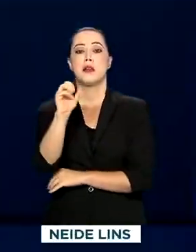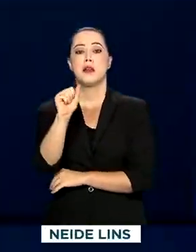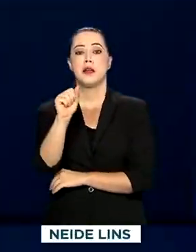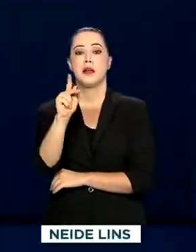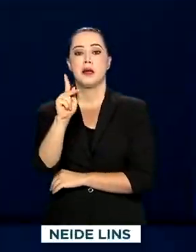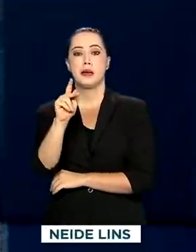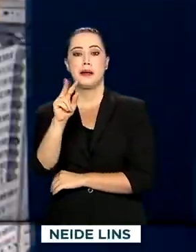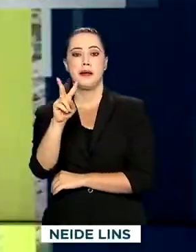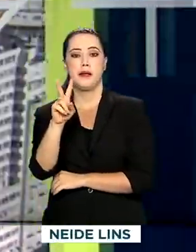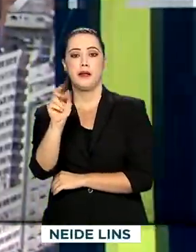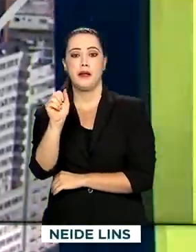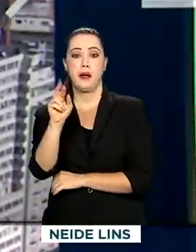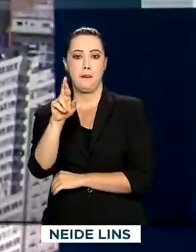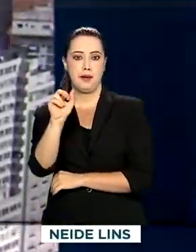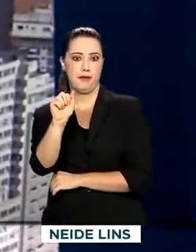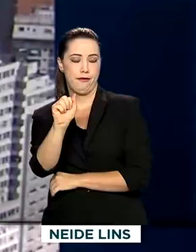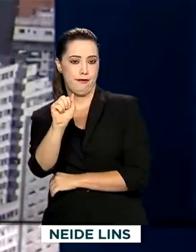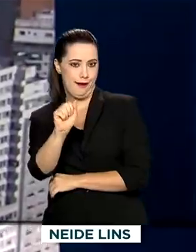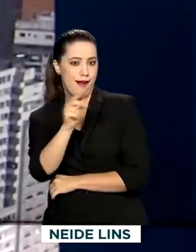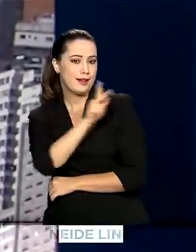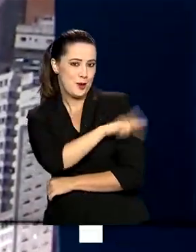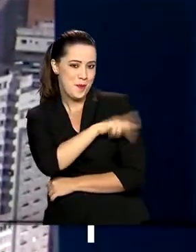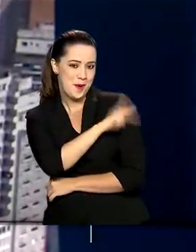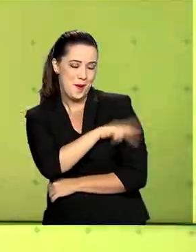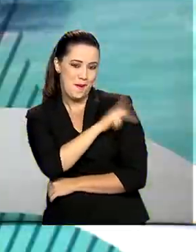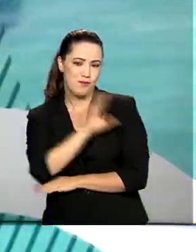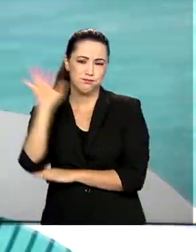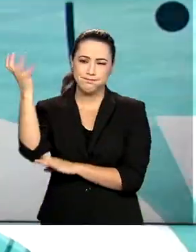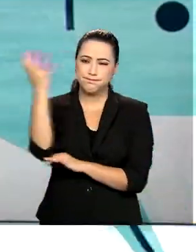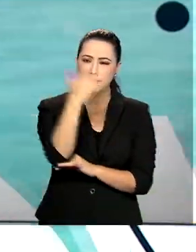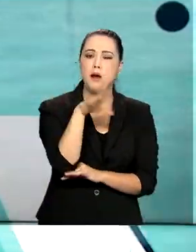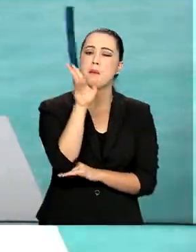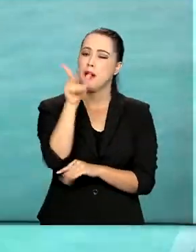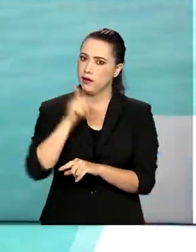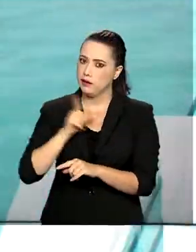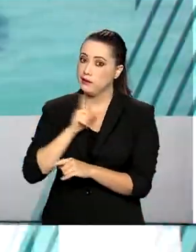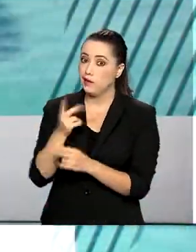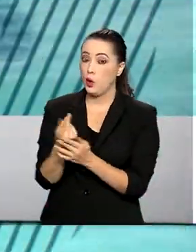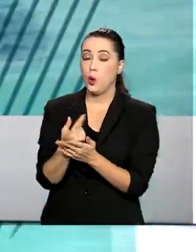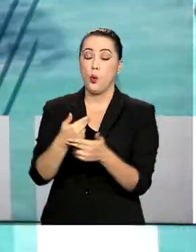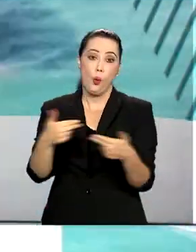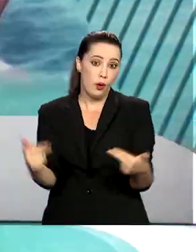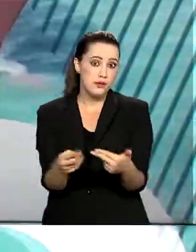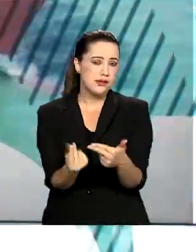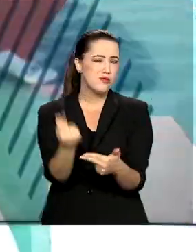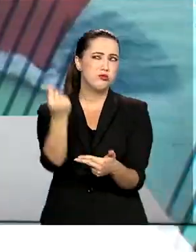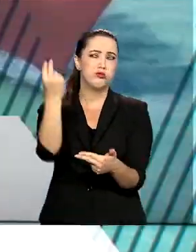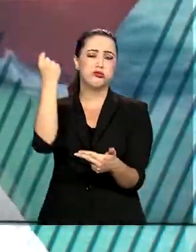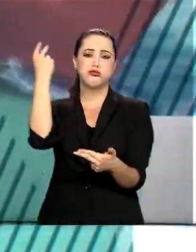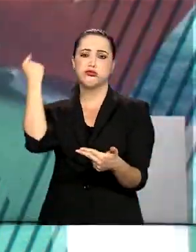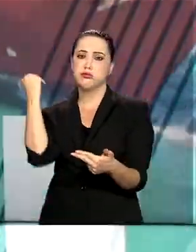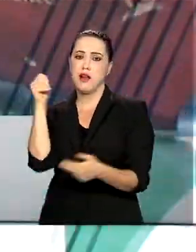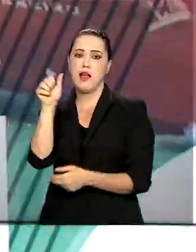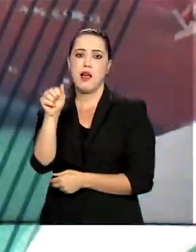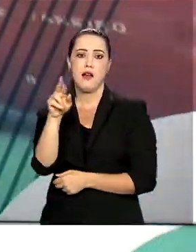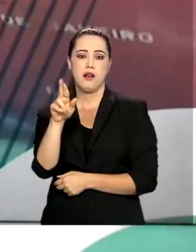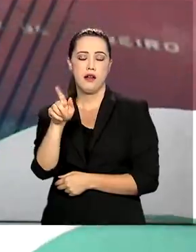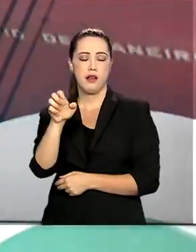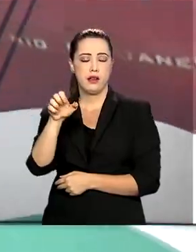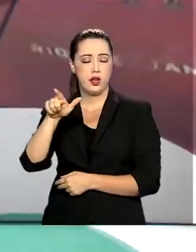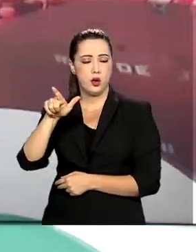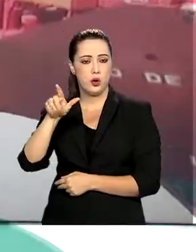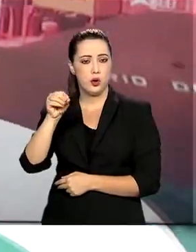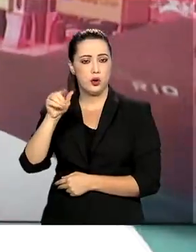Serra da Capivara, no Piauí. Parque arqueológico brasileiro com grande potencial para o turismo. Essa é uma das rotas que vão receber